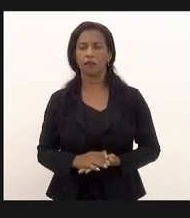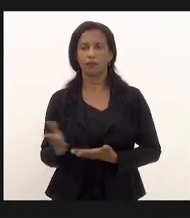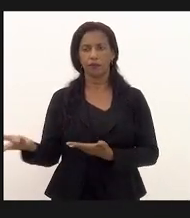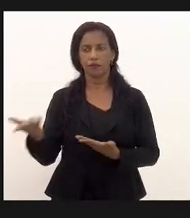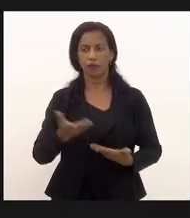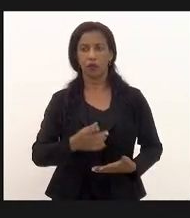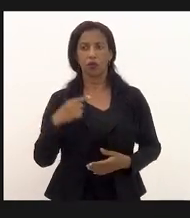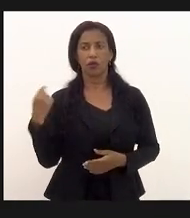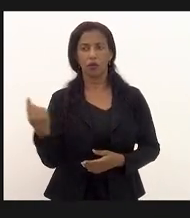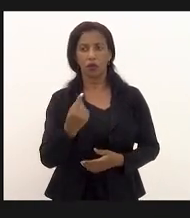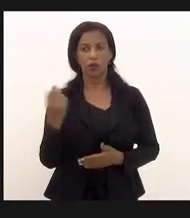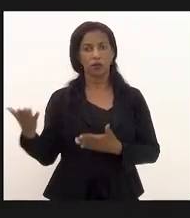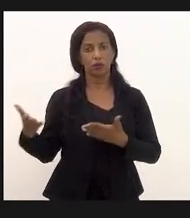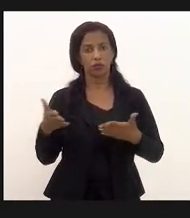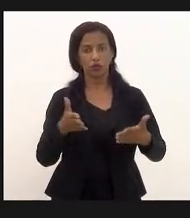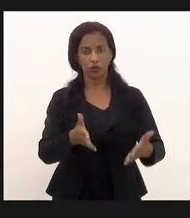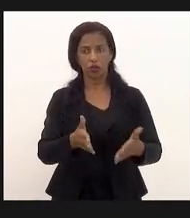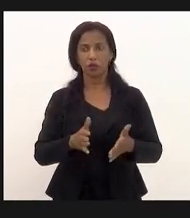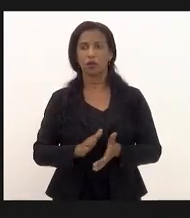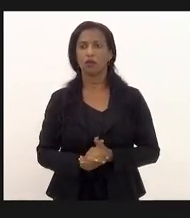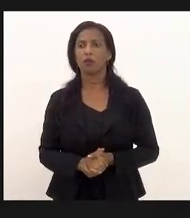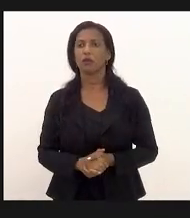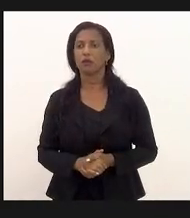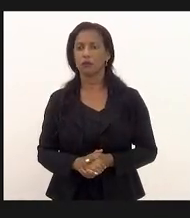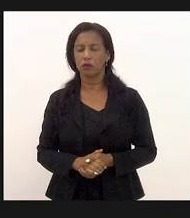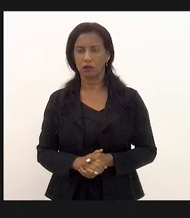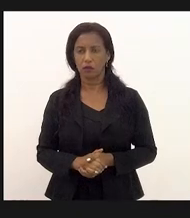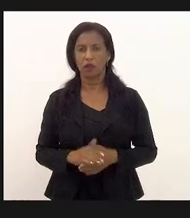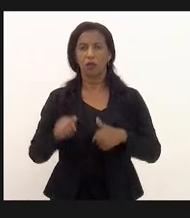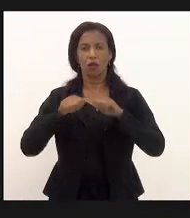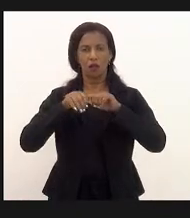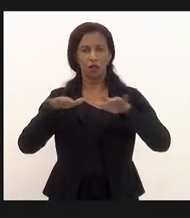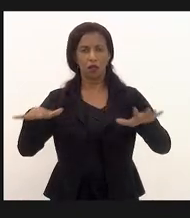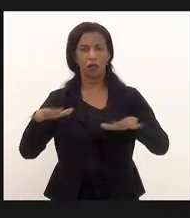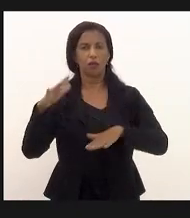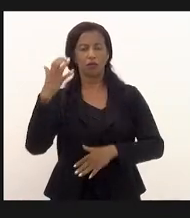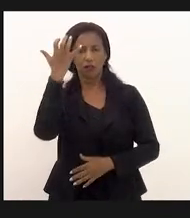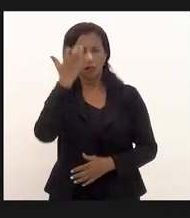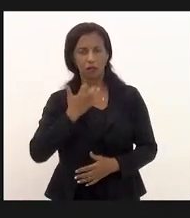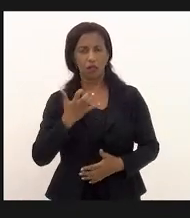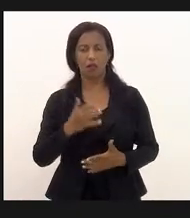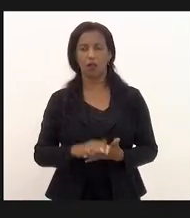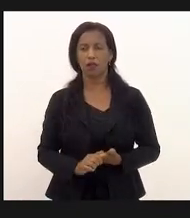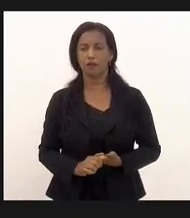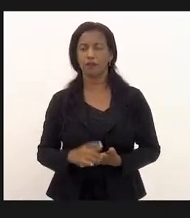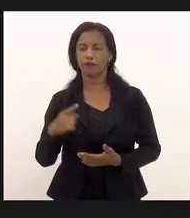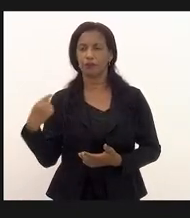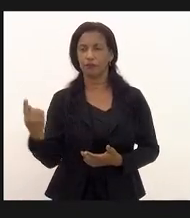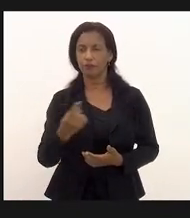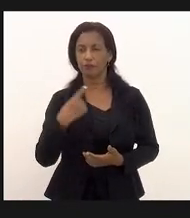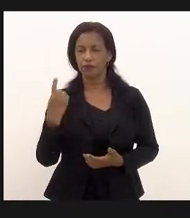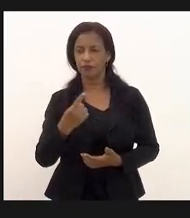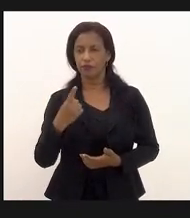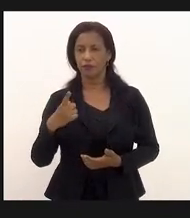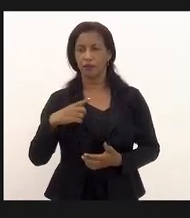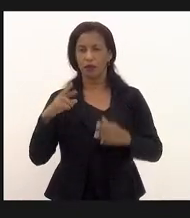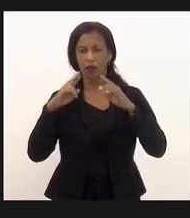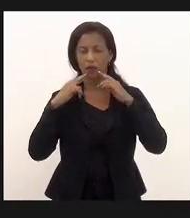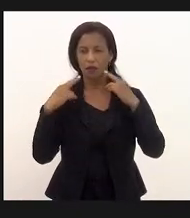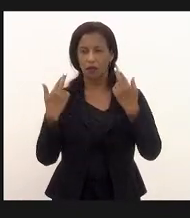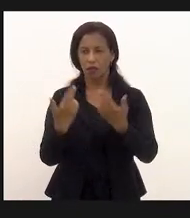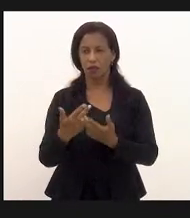nós estamos chegando a situações alarmantes e graves vou dar um exemplo a região